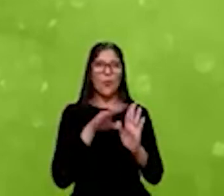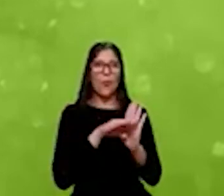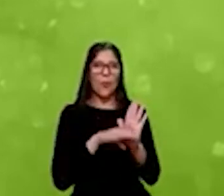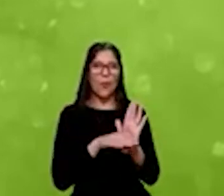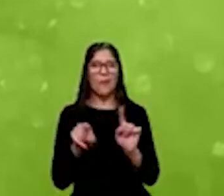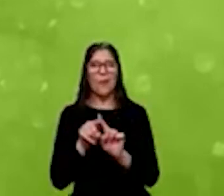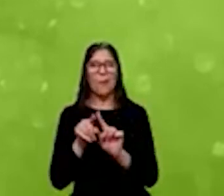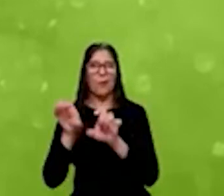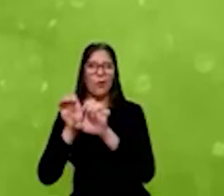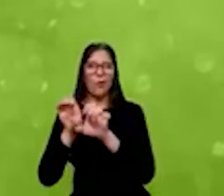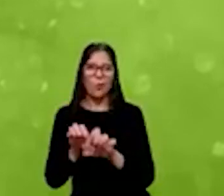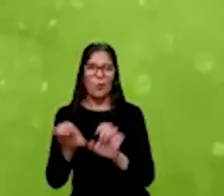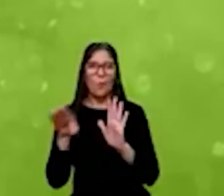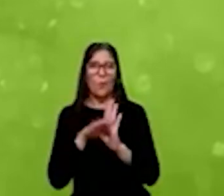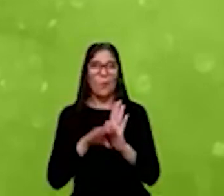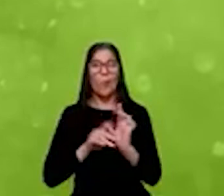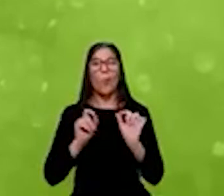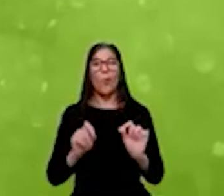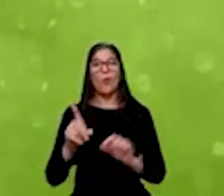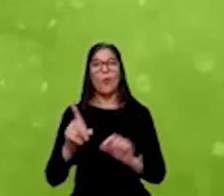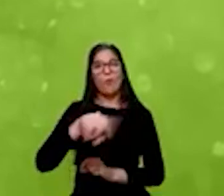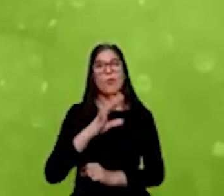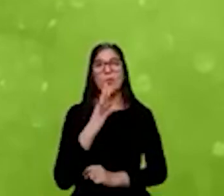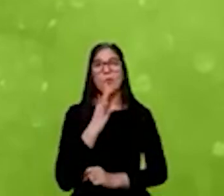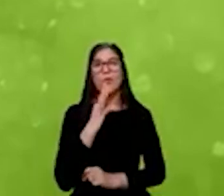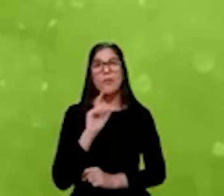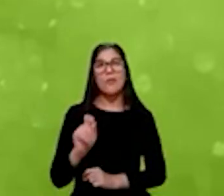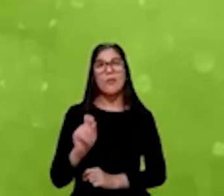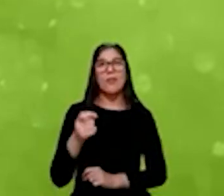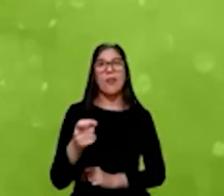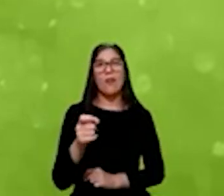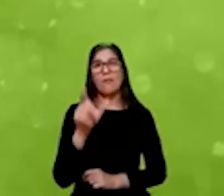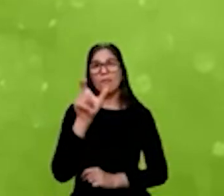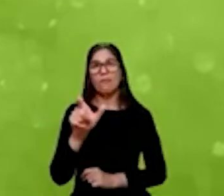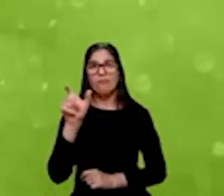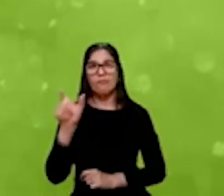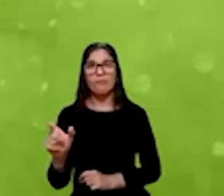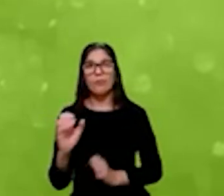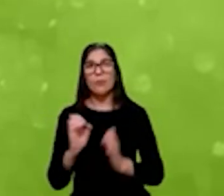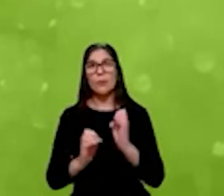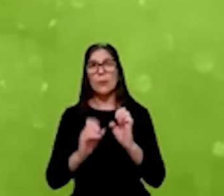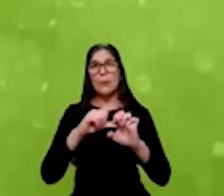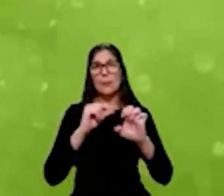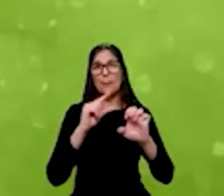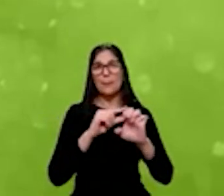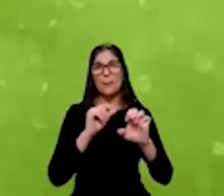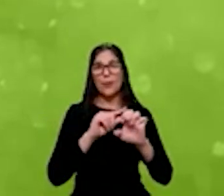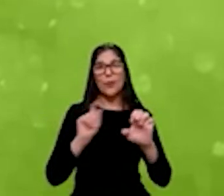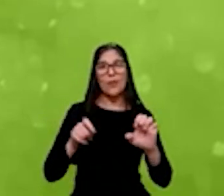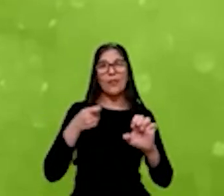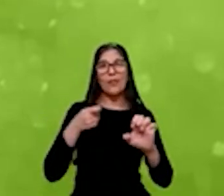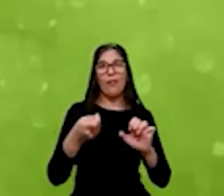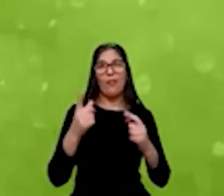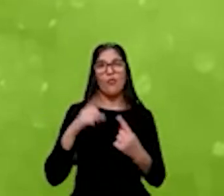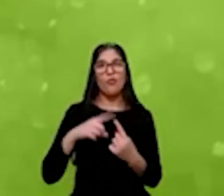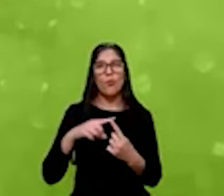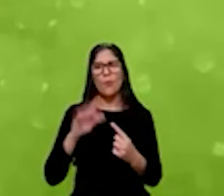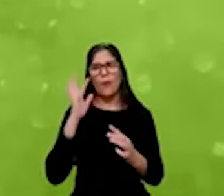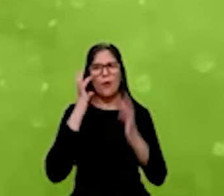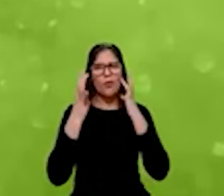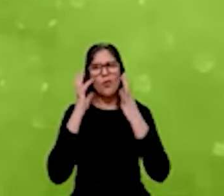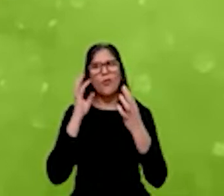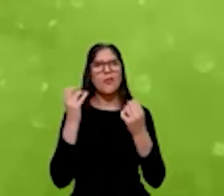é que vocês conheçam quem são esses empreendedores e de que tipos de soluções nós estamos